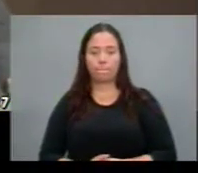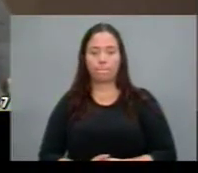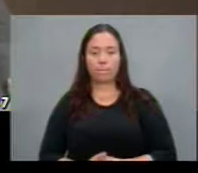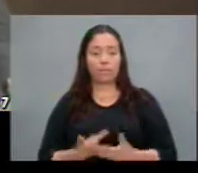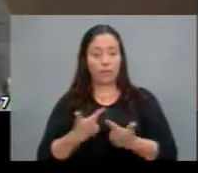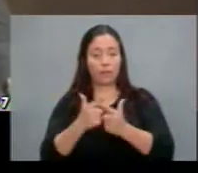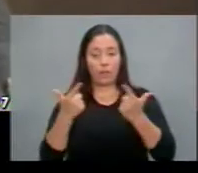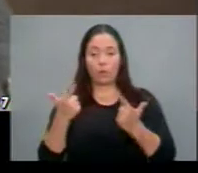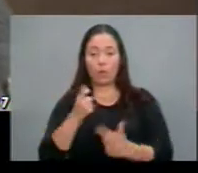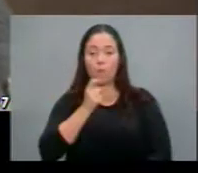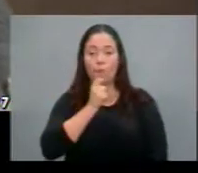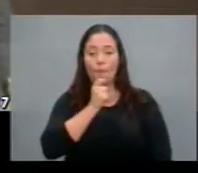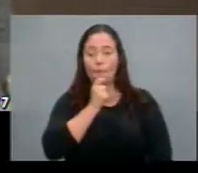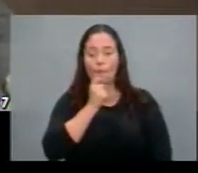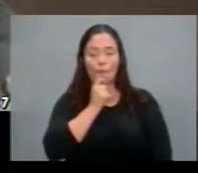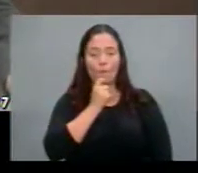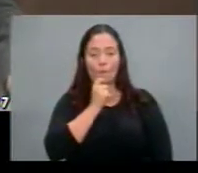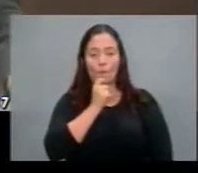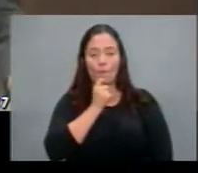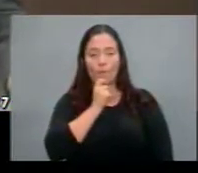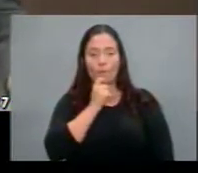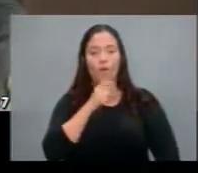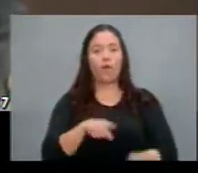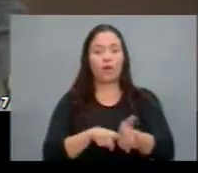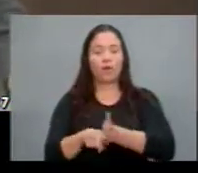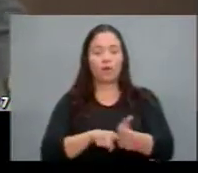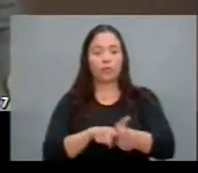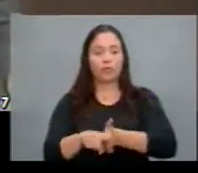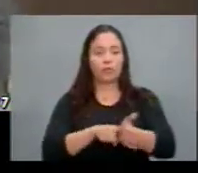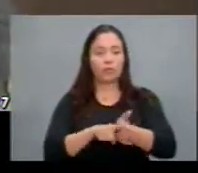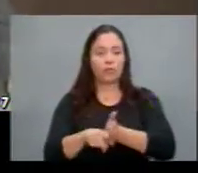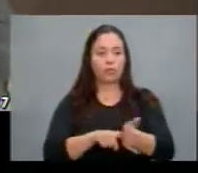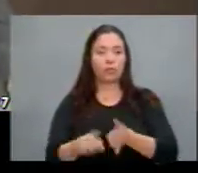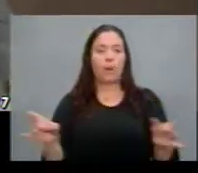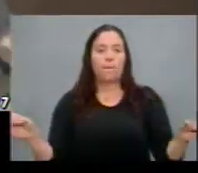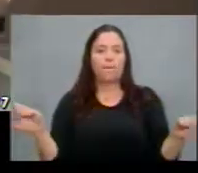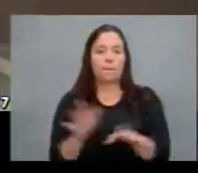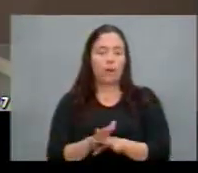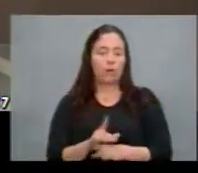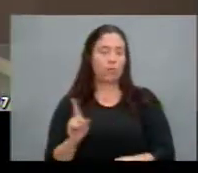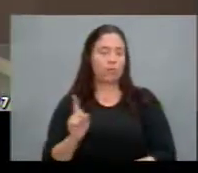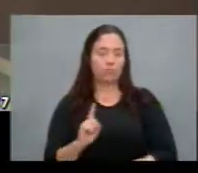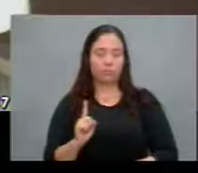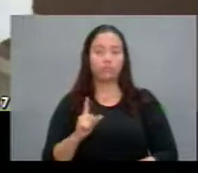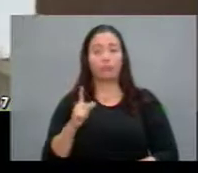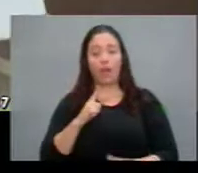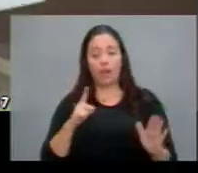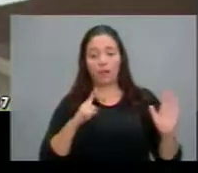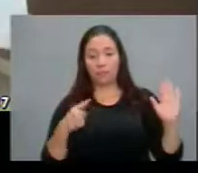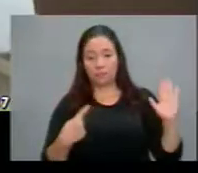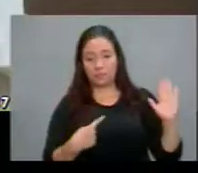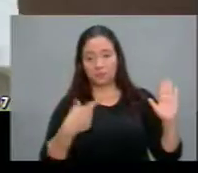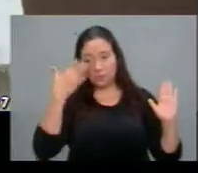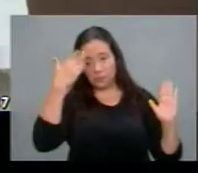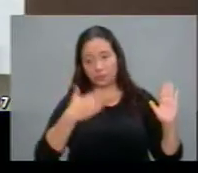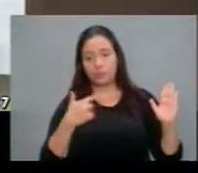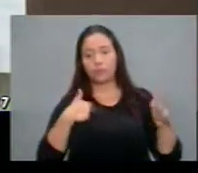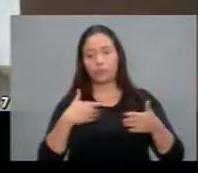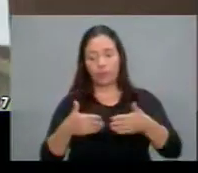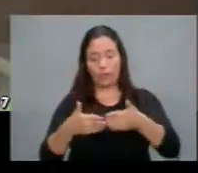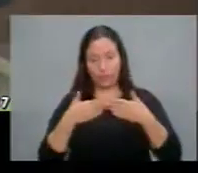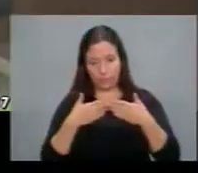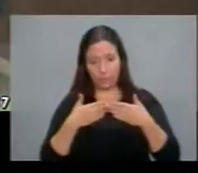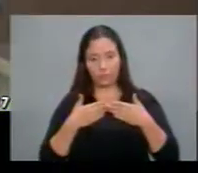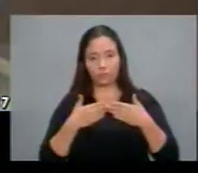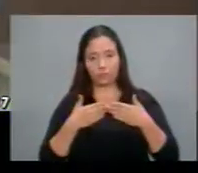instauração específica de investigação criminal de crimes comuns está aqui estou solicitando